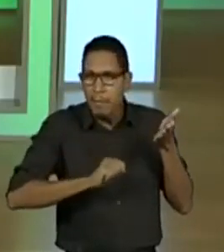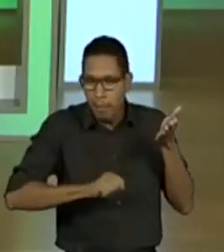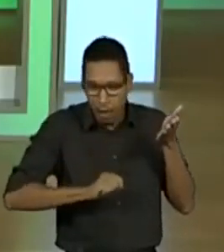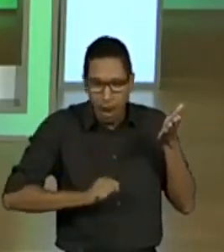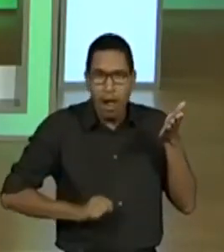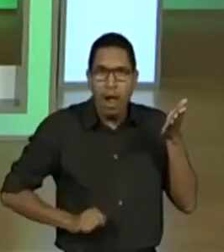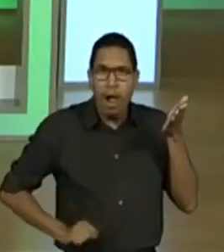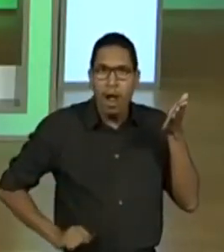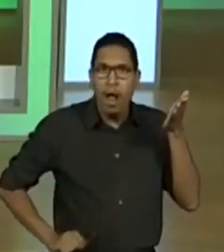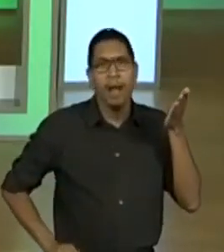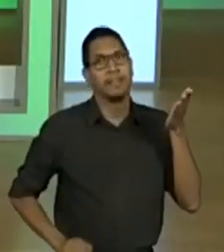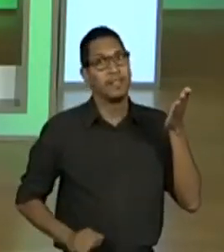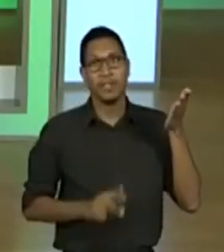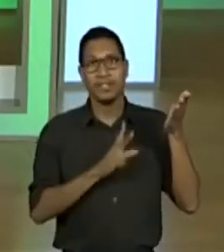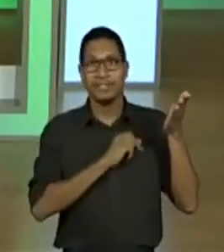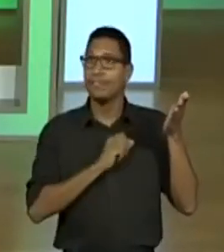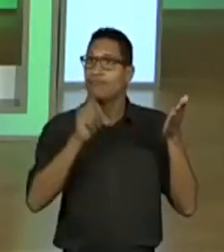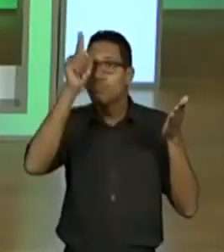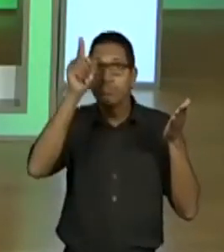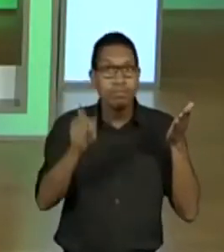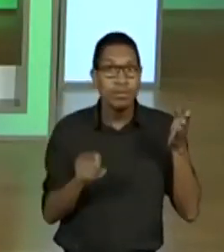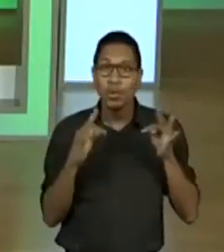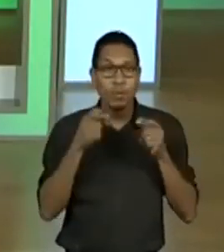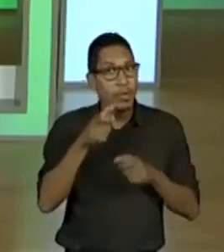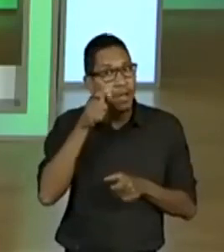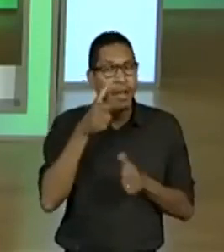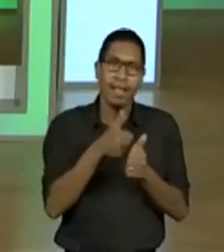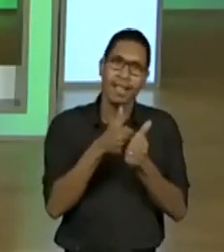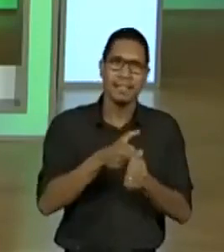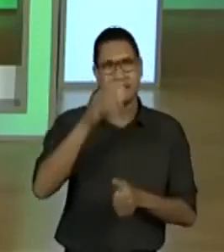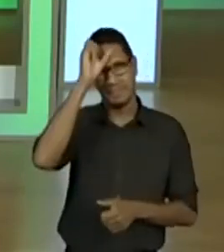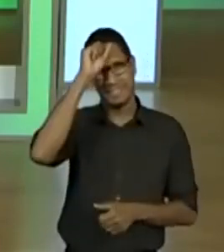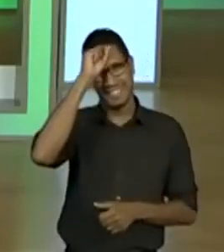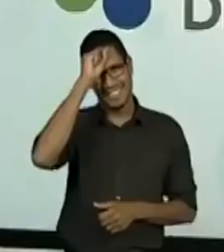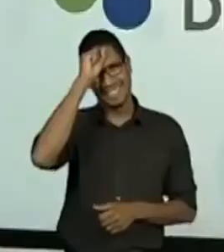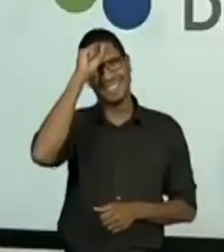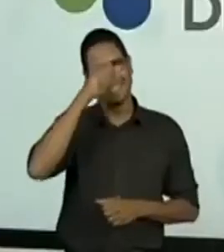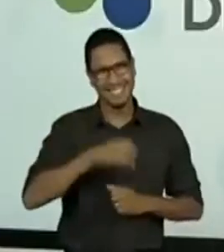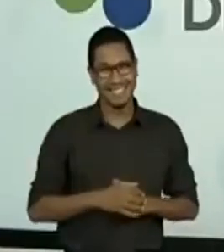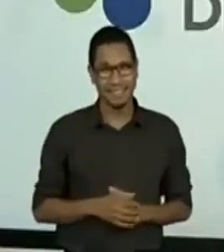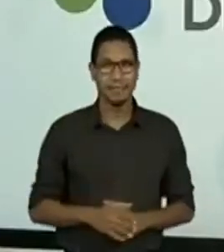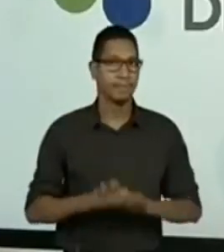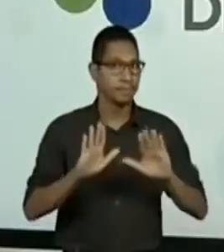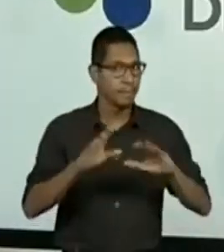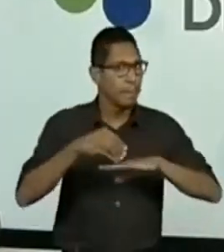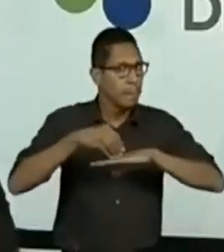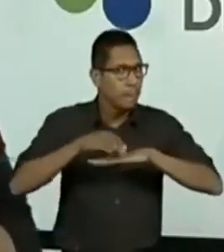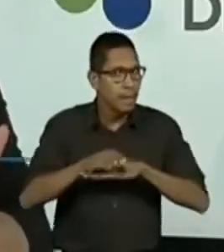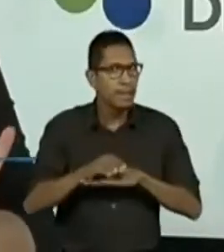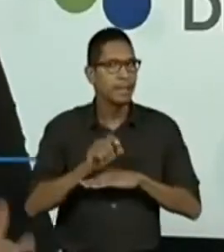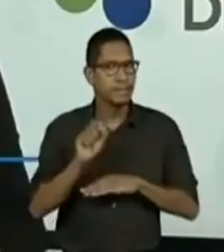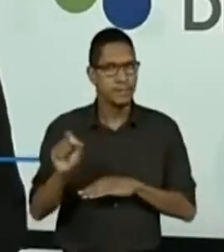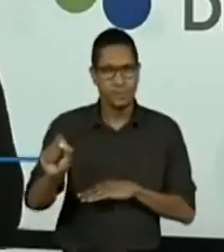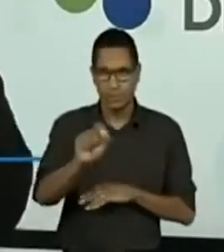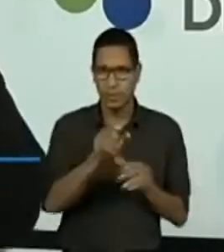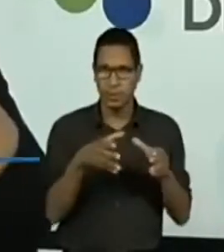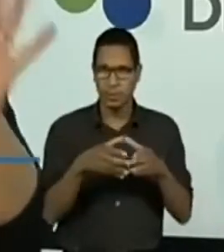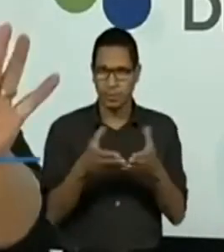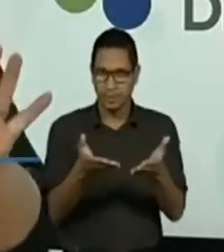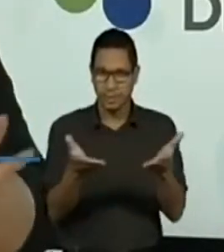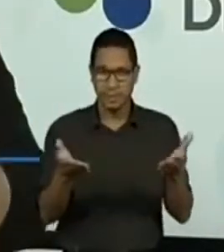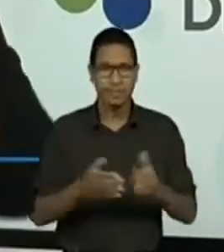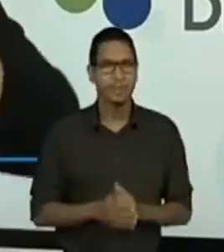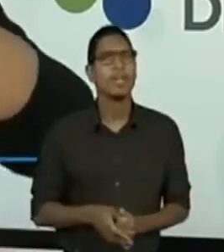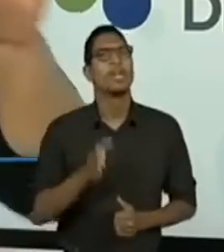muito, muito, muito bom saber que está todo mundo acompanhando. E aprendendo, né gente? Ó, um recadinho básico para a minha galerinha, já